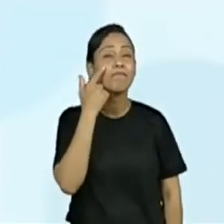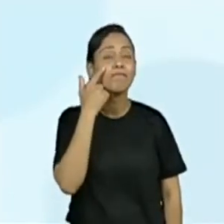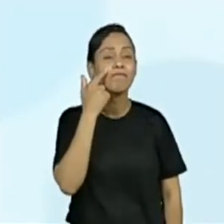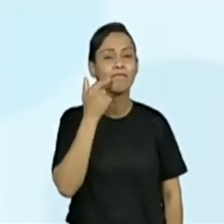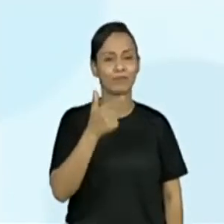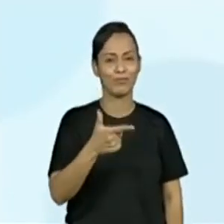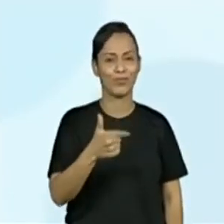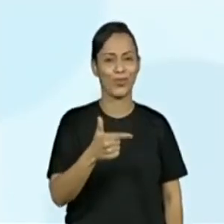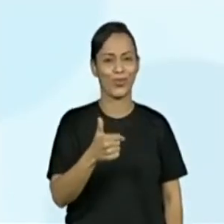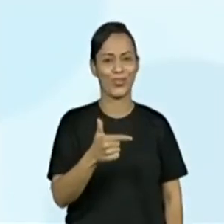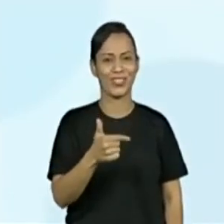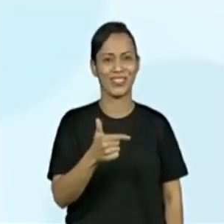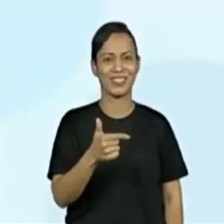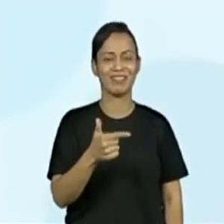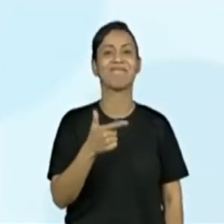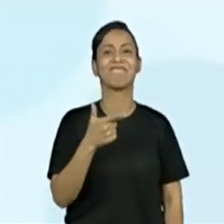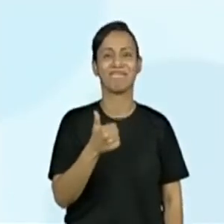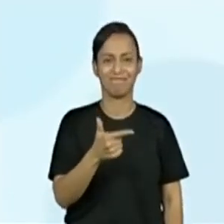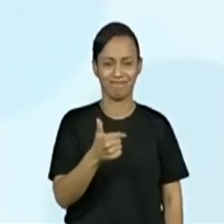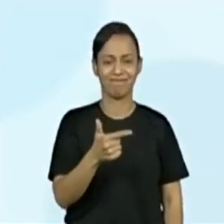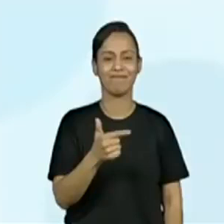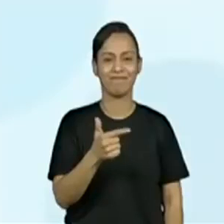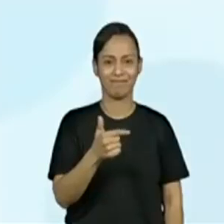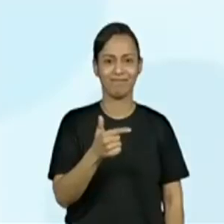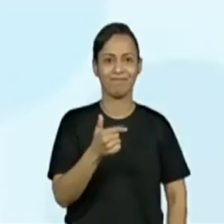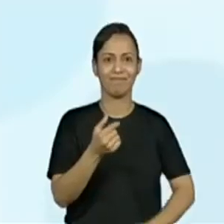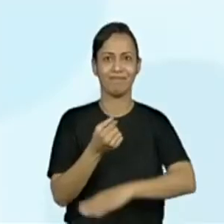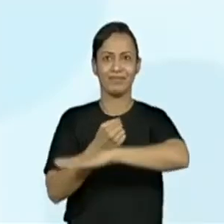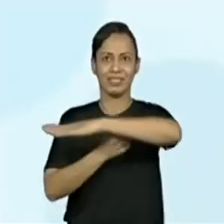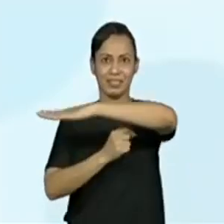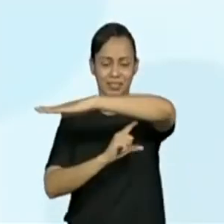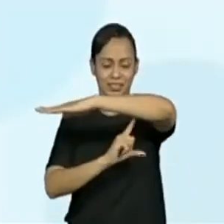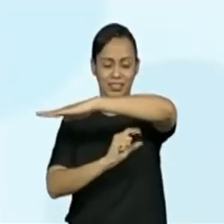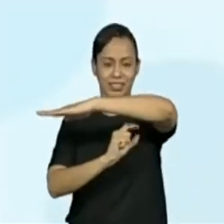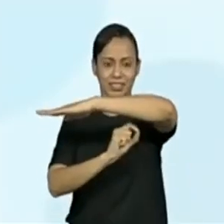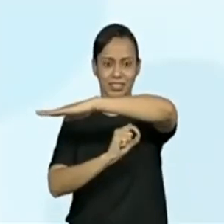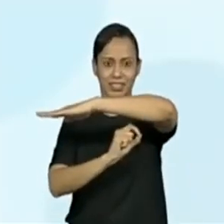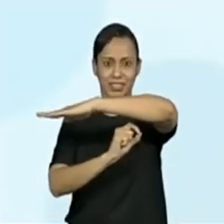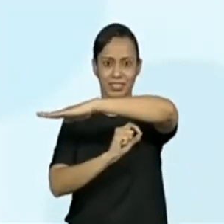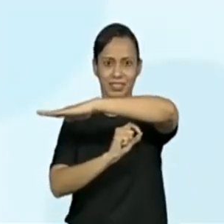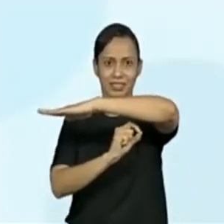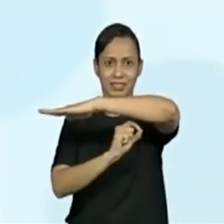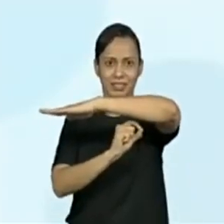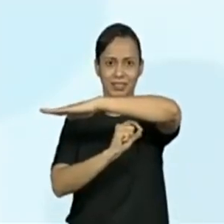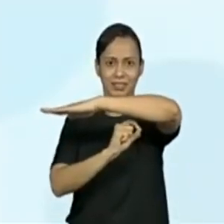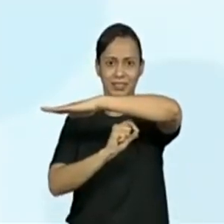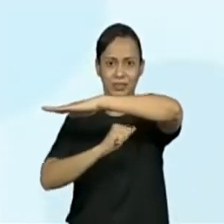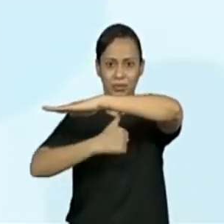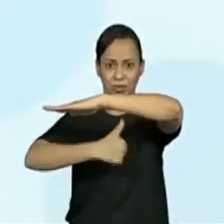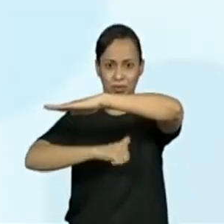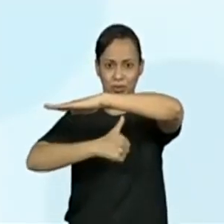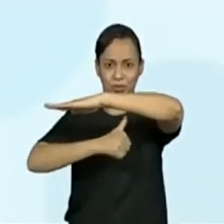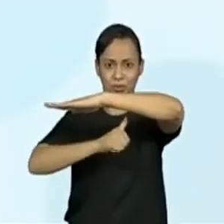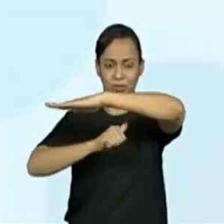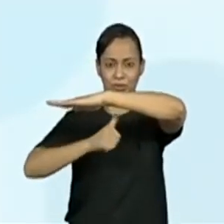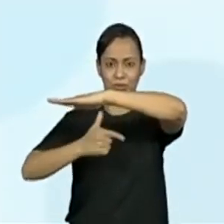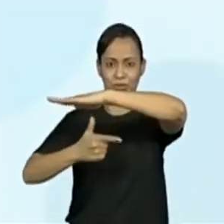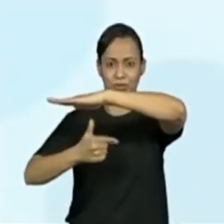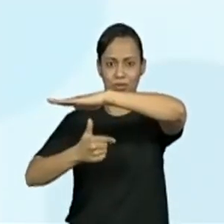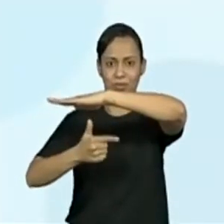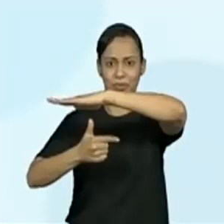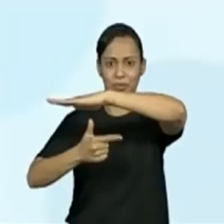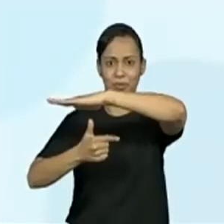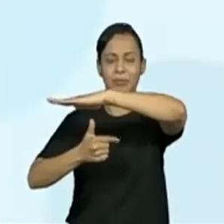Número 12. Olha lá. O número que vem depois do 11 e antes do 13. 12.